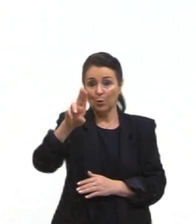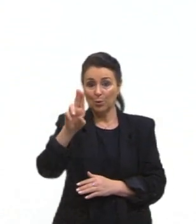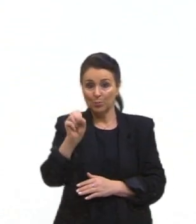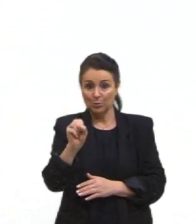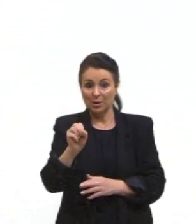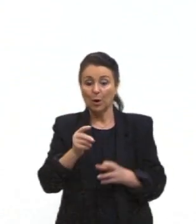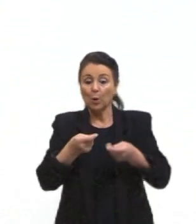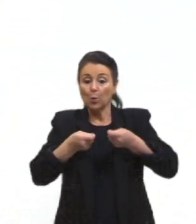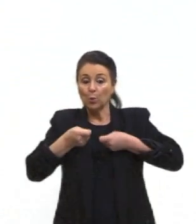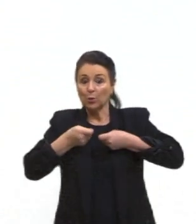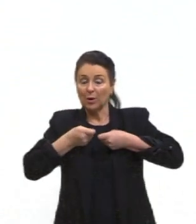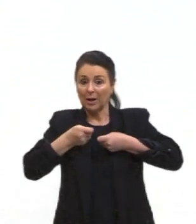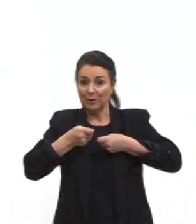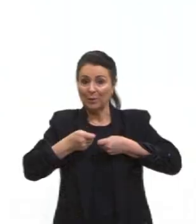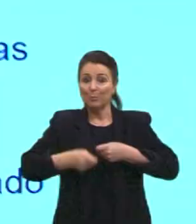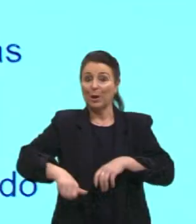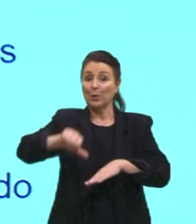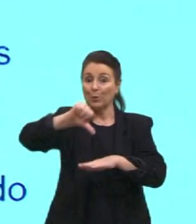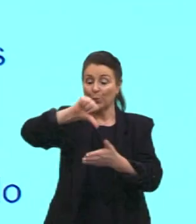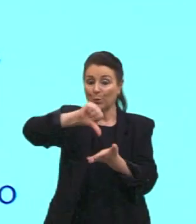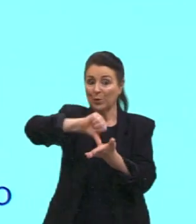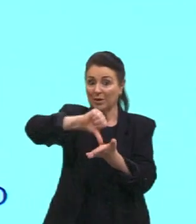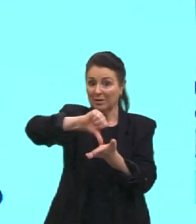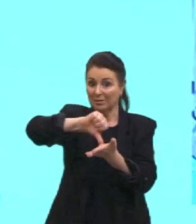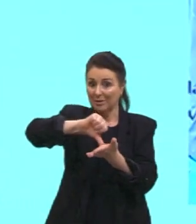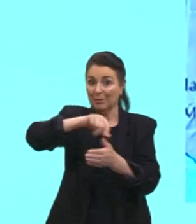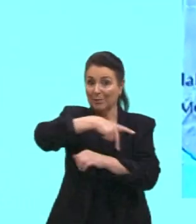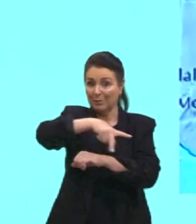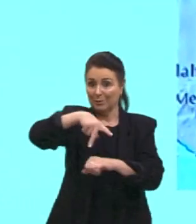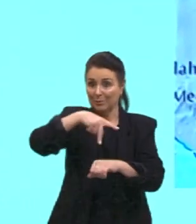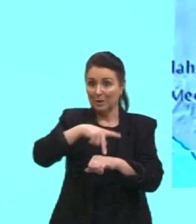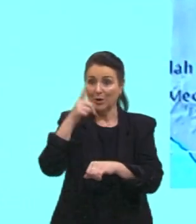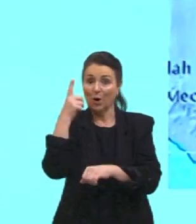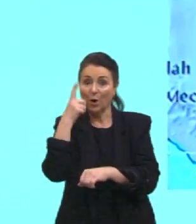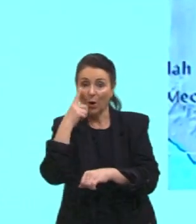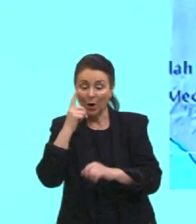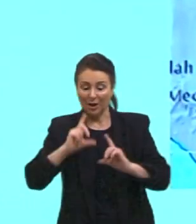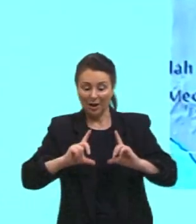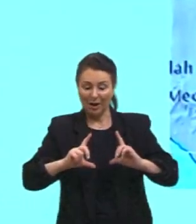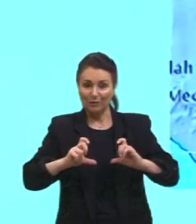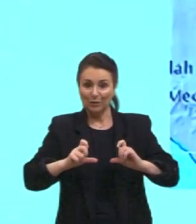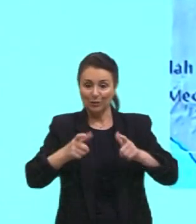E aí eu trago pra vocês, né, a imagem aqui do Estreito de Hormuz, né,